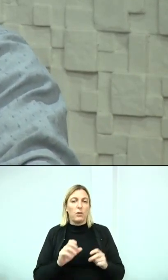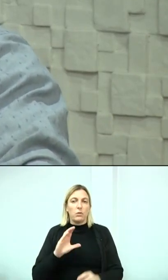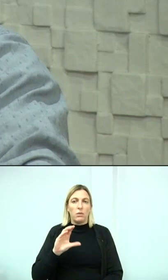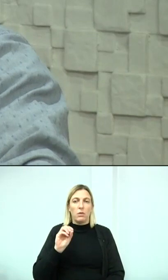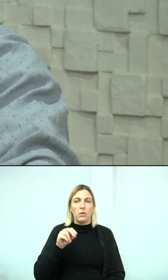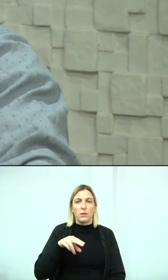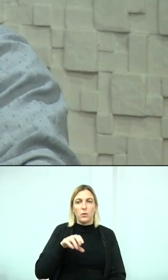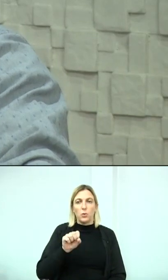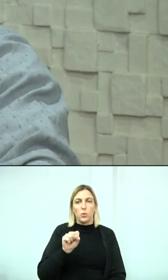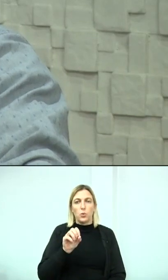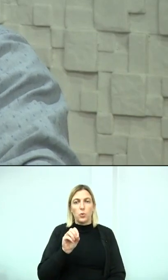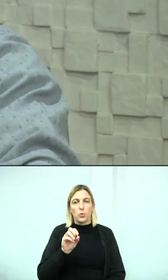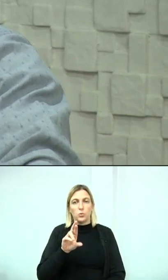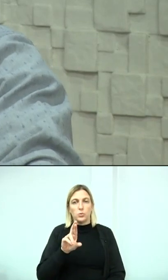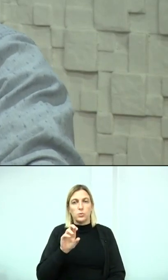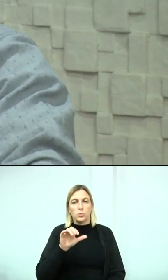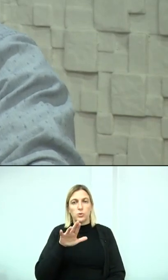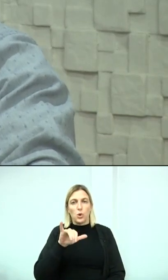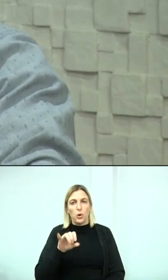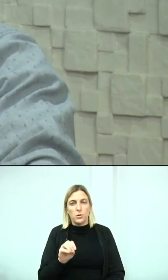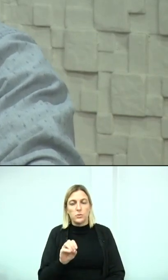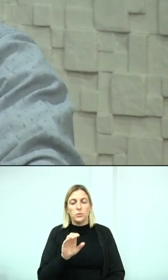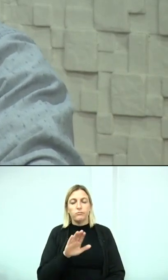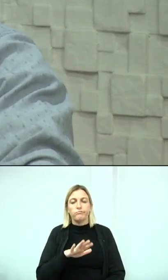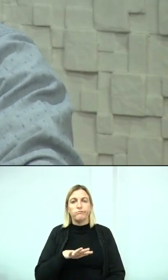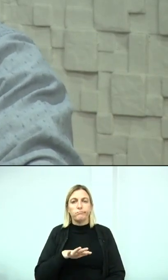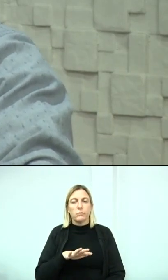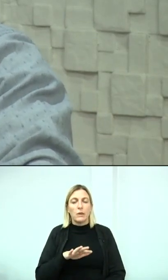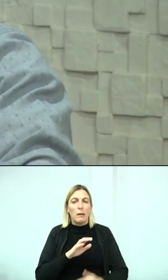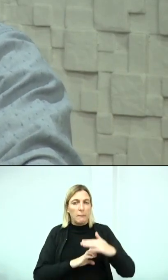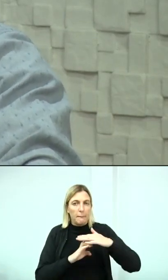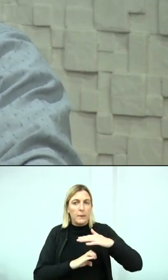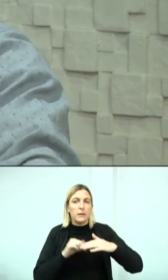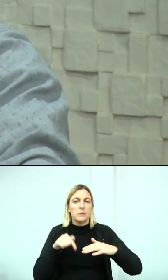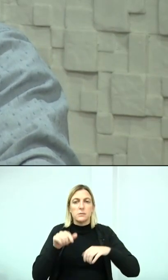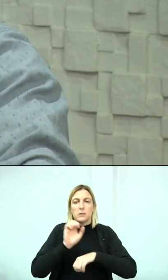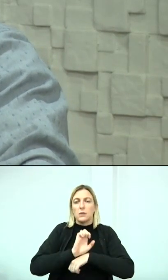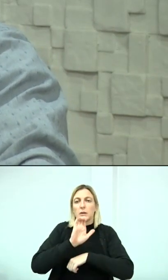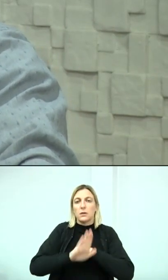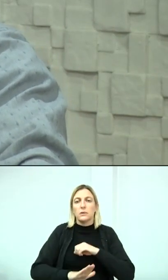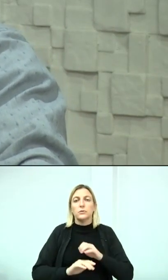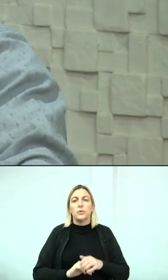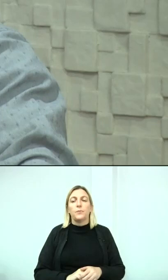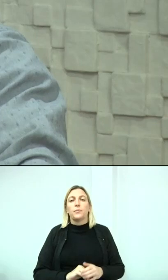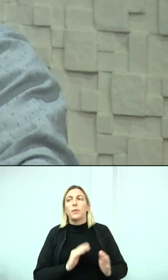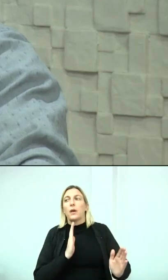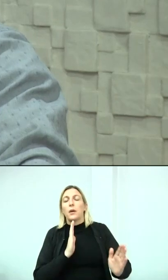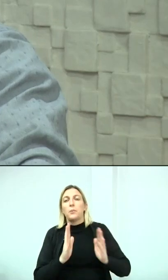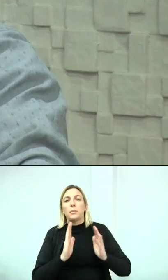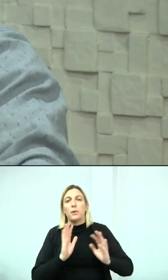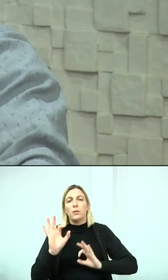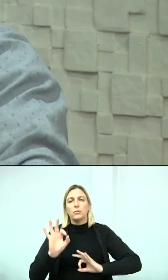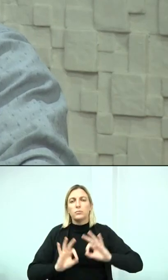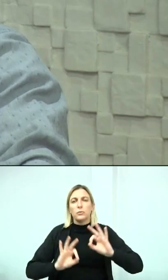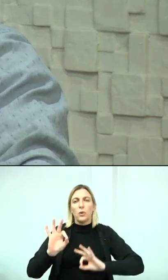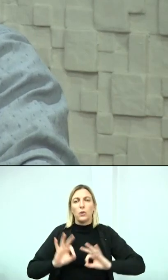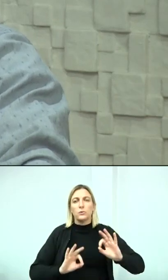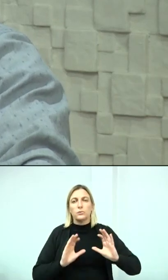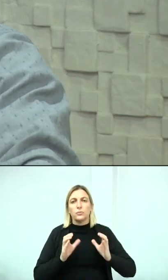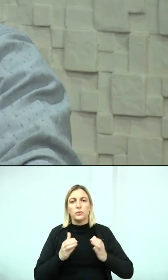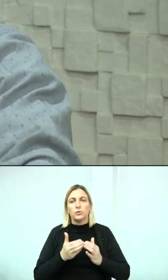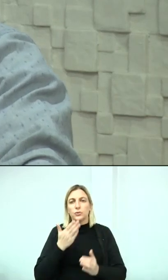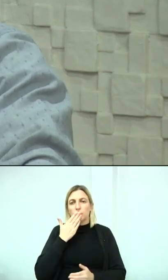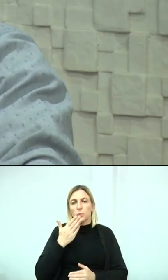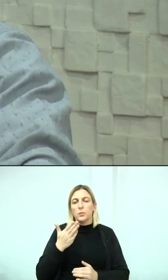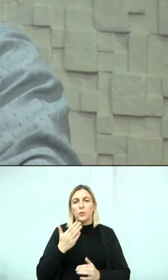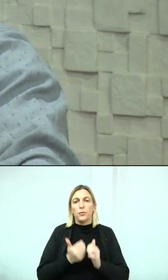da cidade de Erechim. Ao longo desse tempo, mobilizou time de futebol de salão, campo,